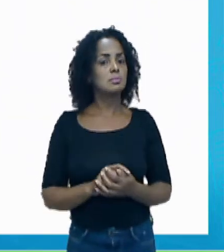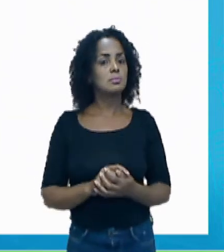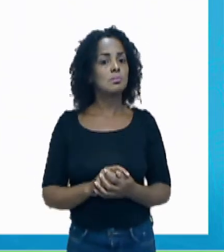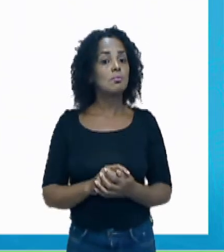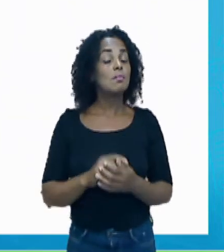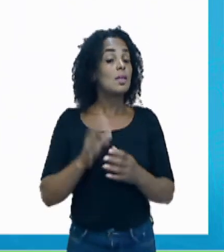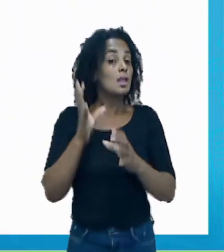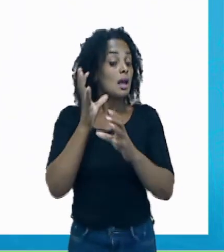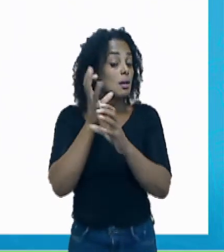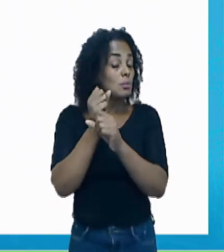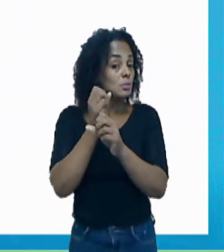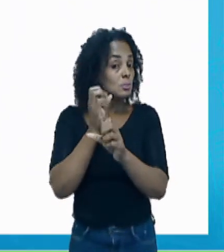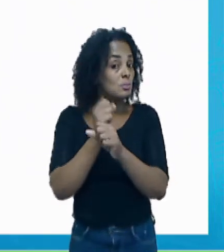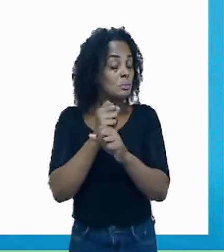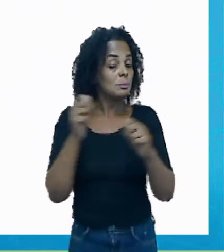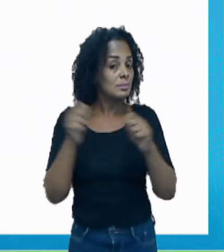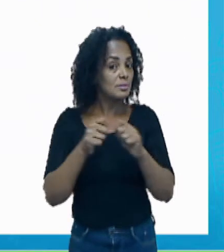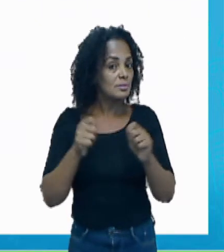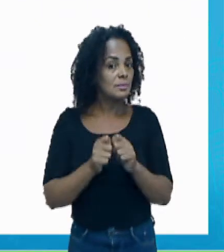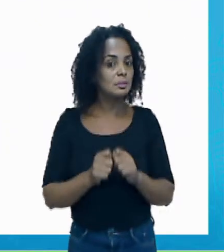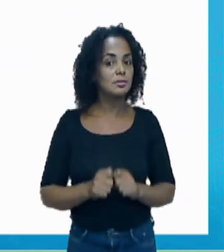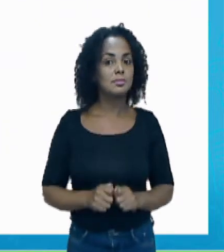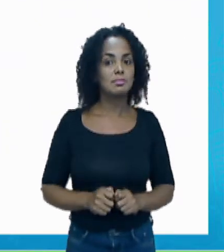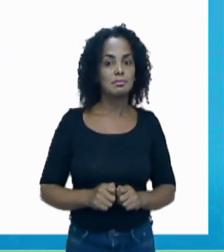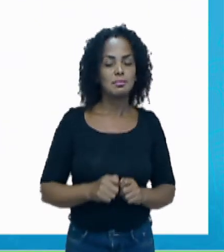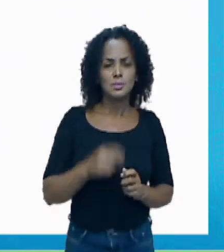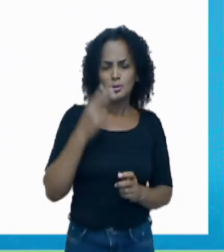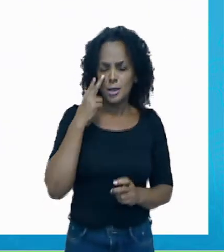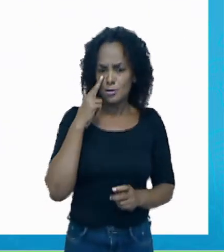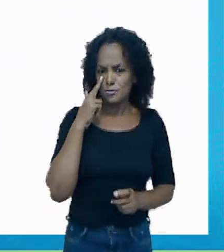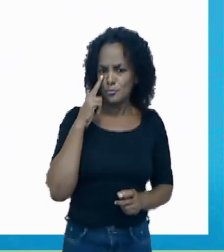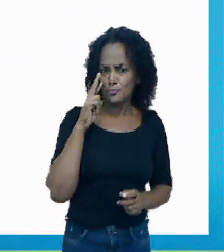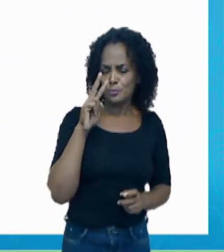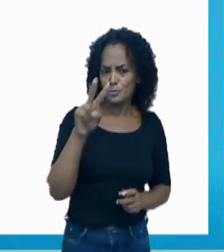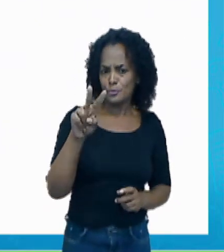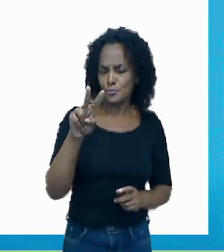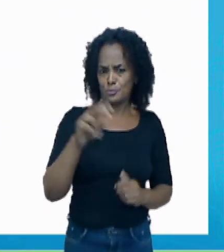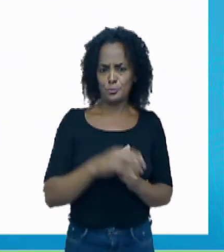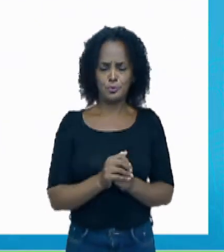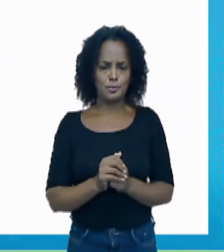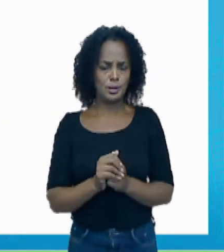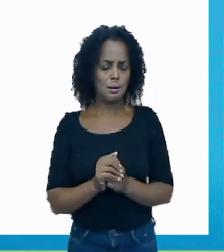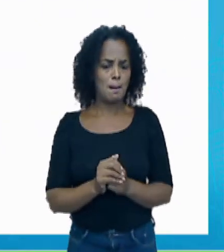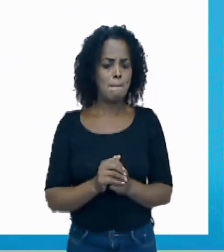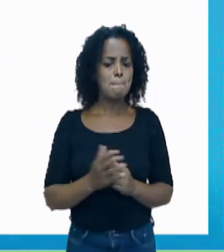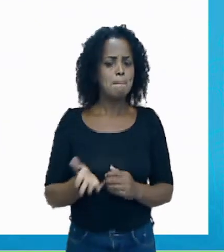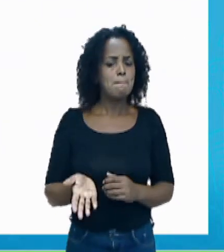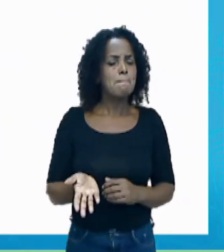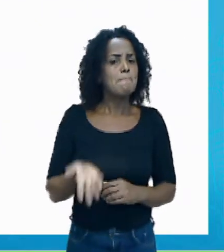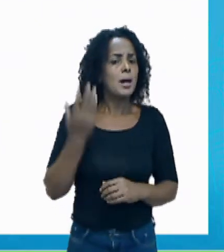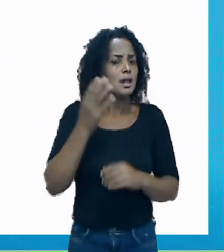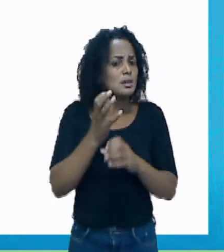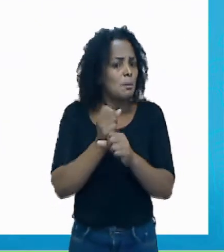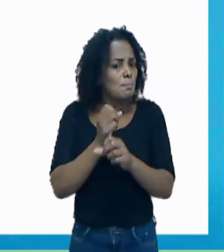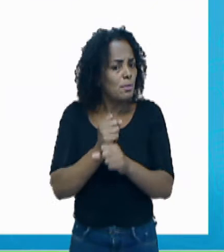quantos pontos você vai fazer? Eu te desafio a fazer o maior número de pontos possíveis.